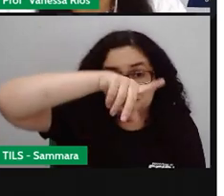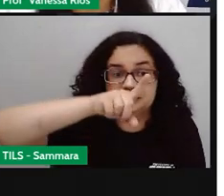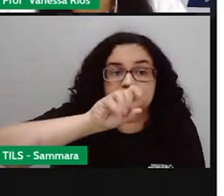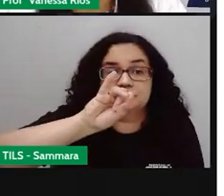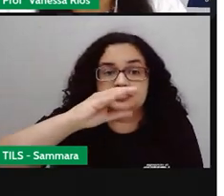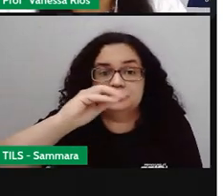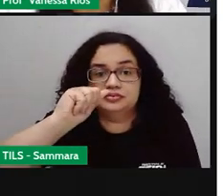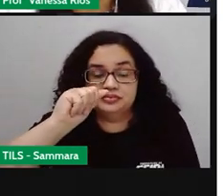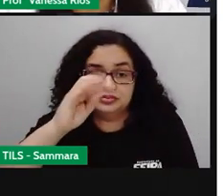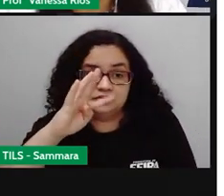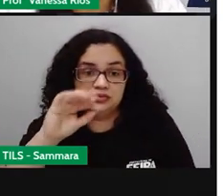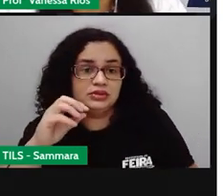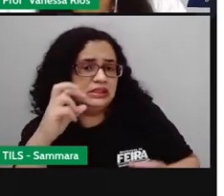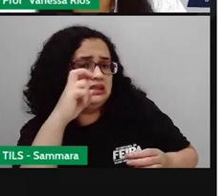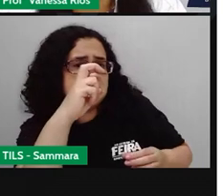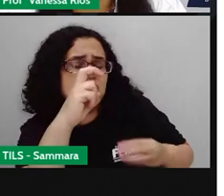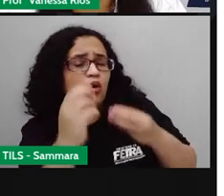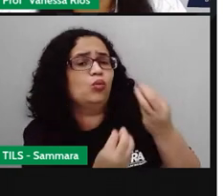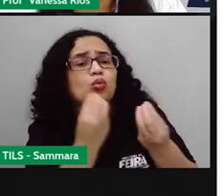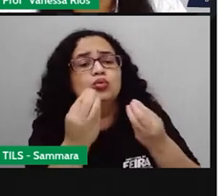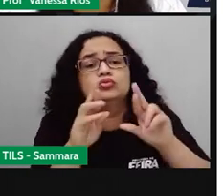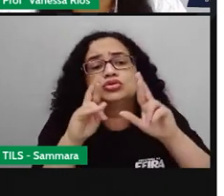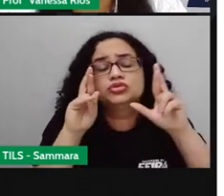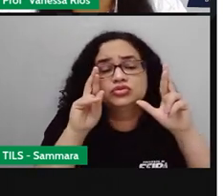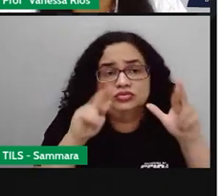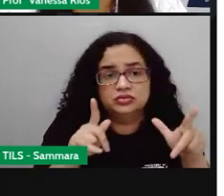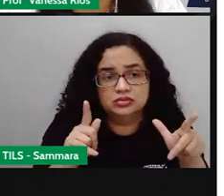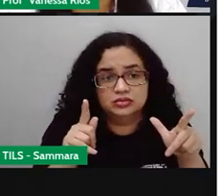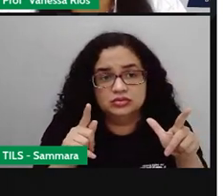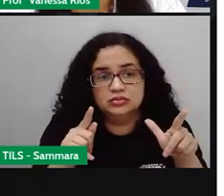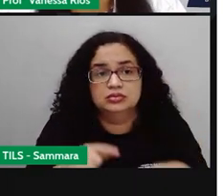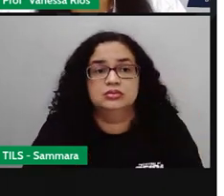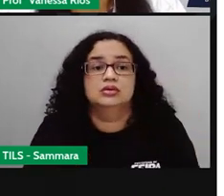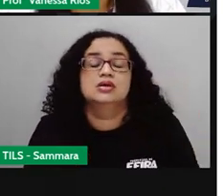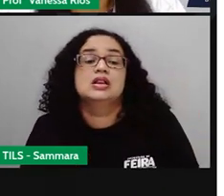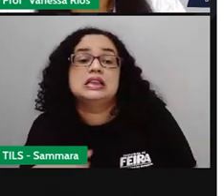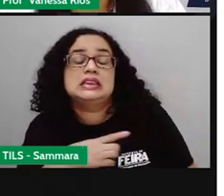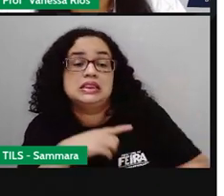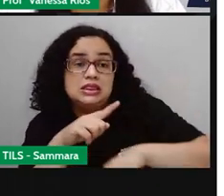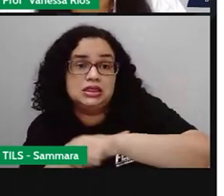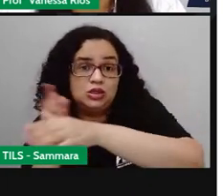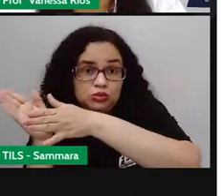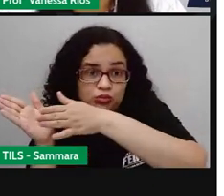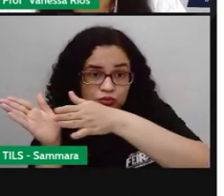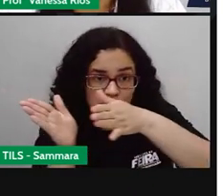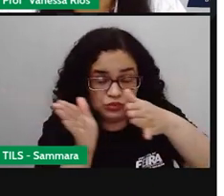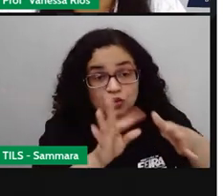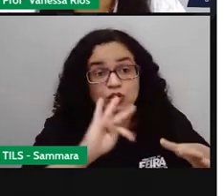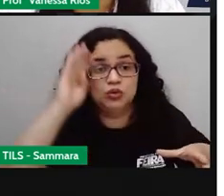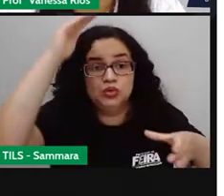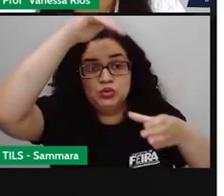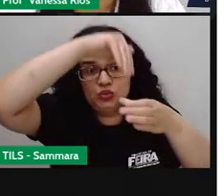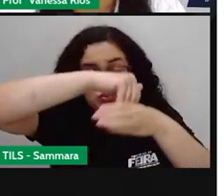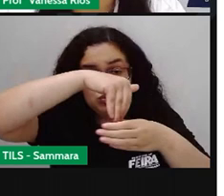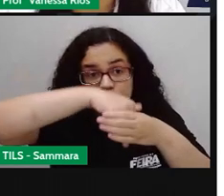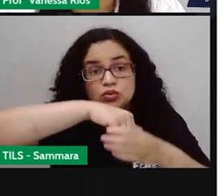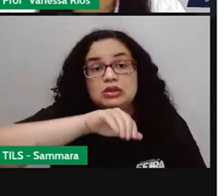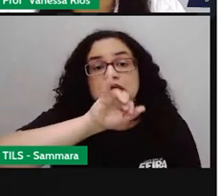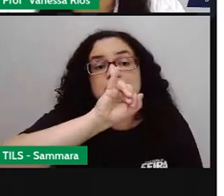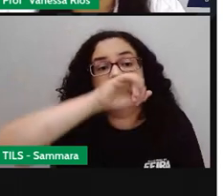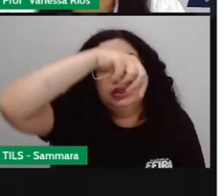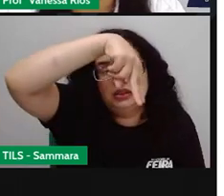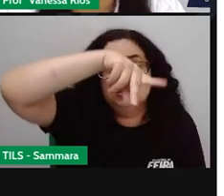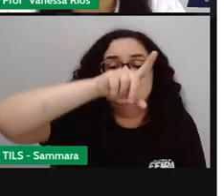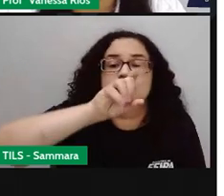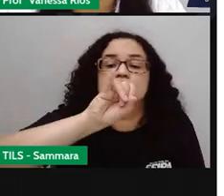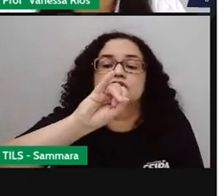cinco formas diferentes, né? Em relação ao tempo. Tudo dentro do modo indicativo, que